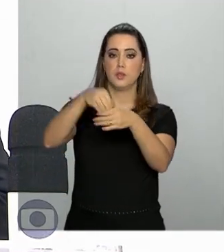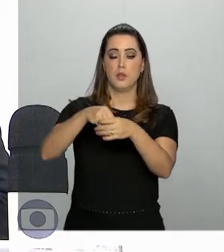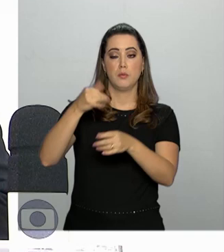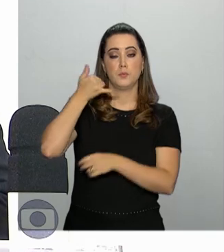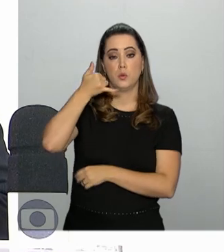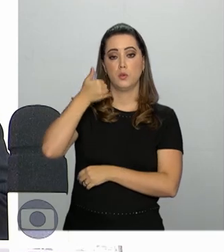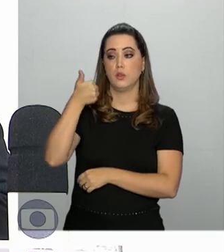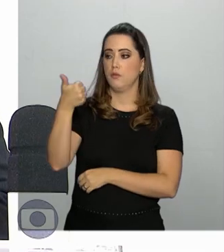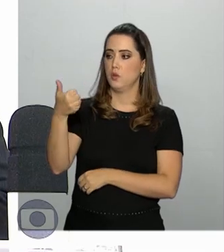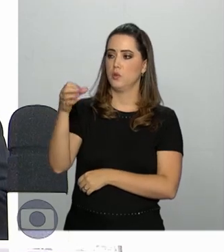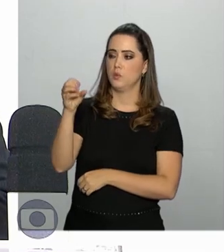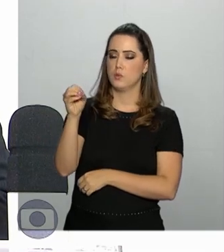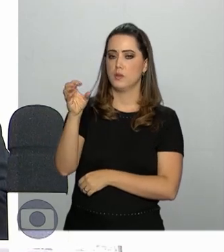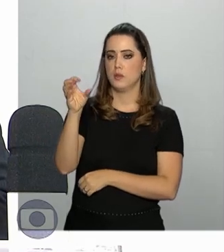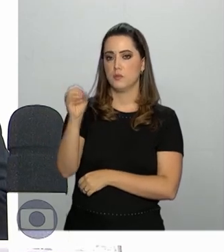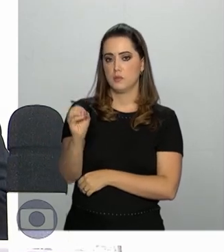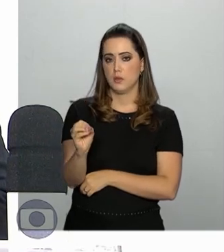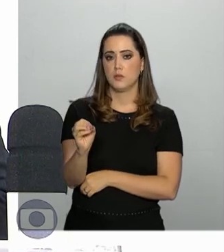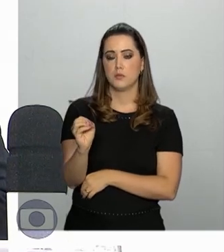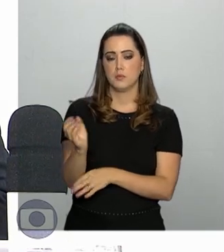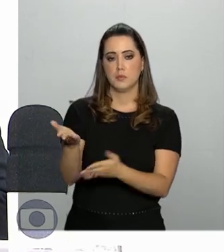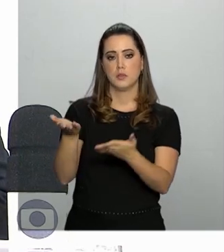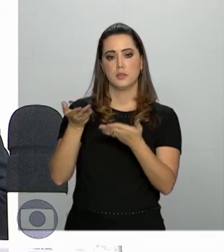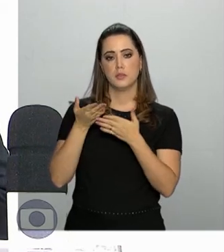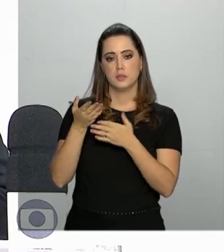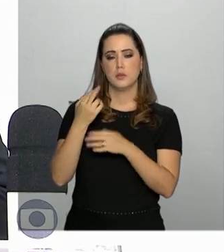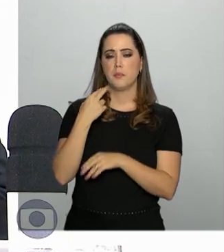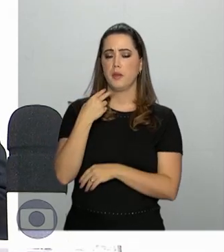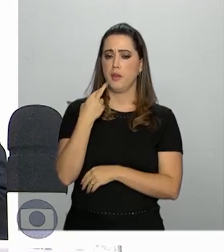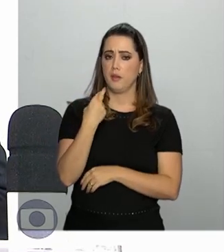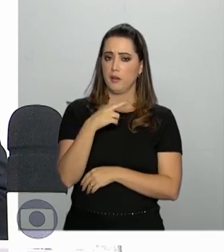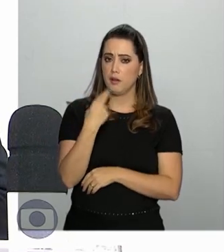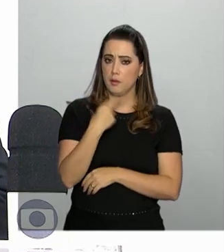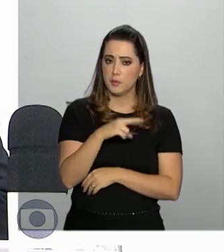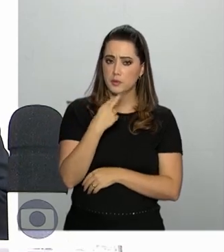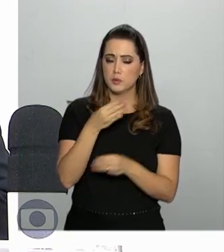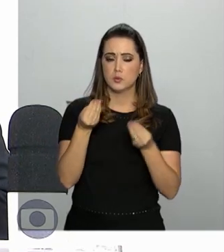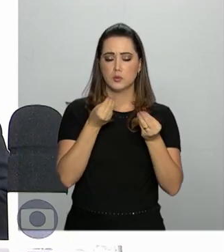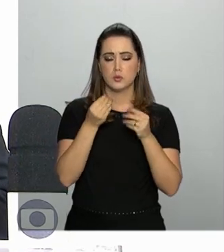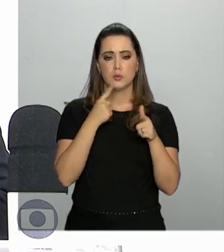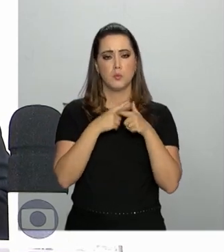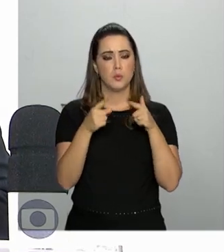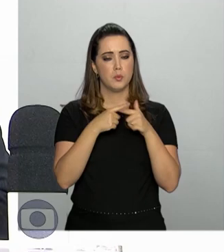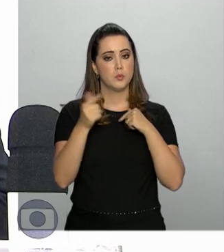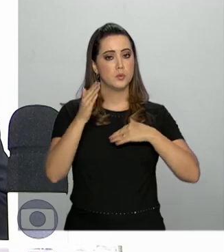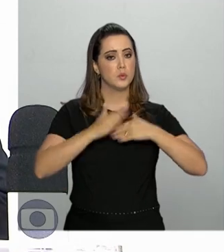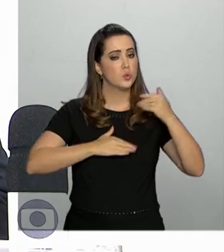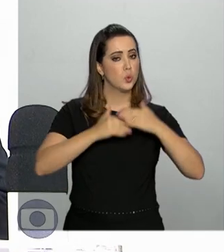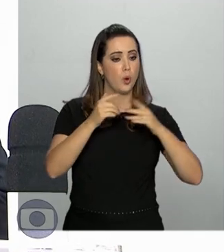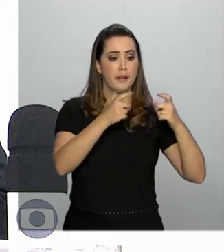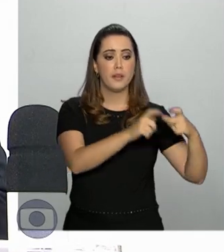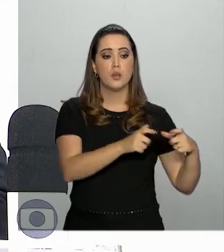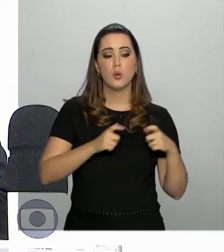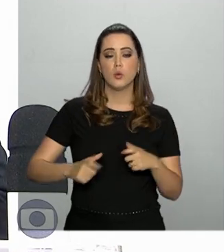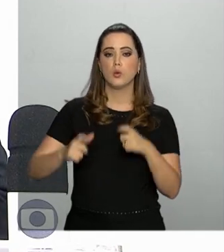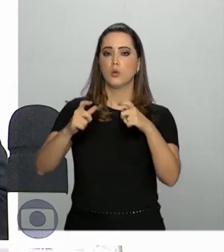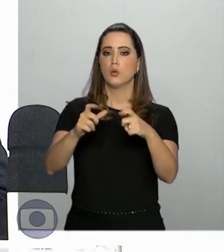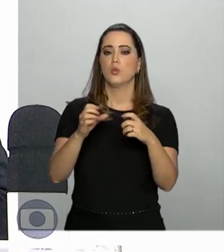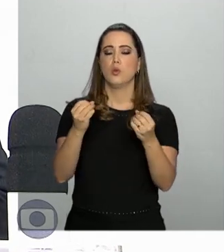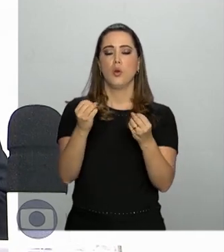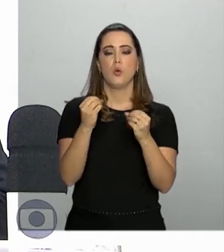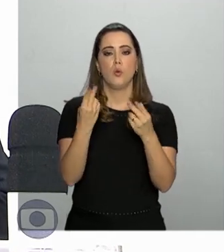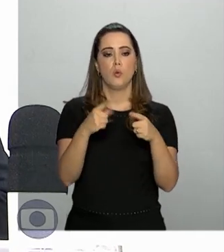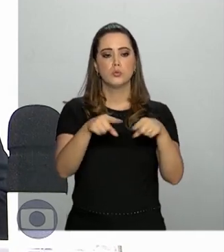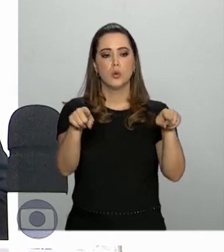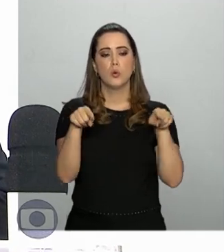-100 para receber denúncias sobre a situação de qualquer alojamento ou centro